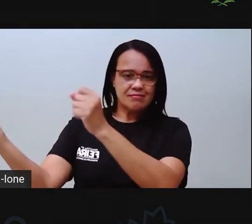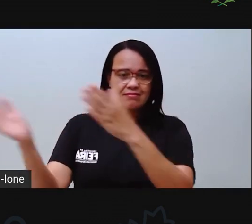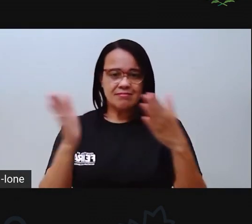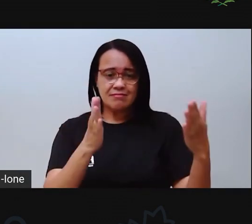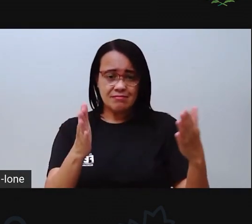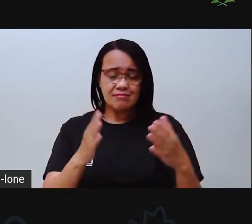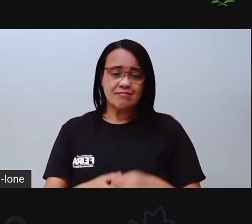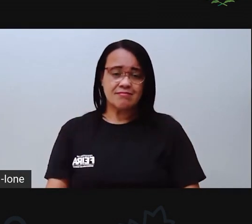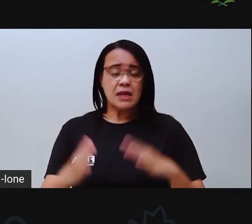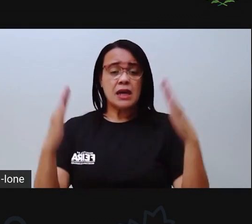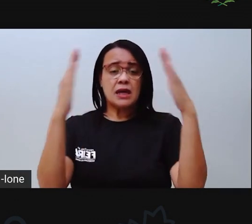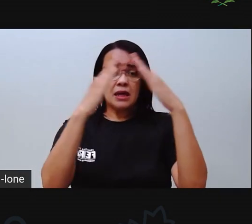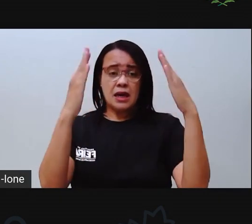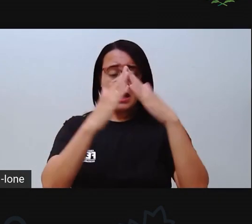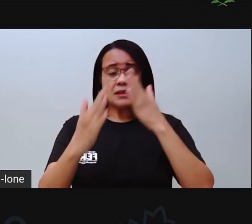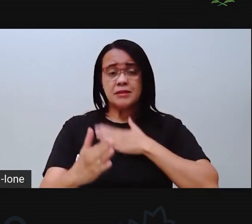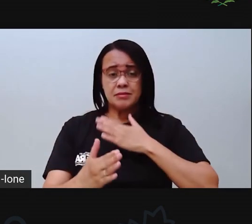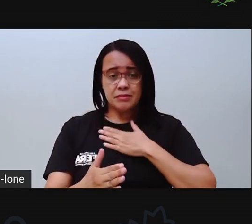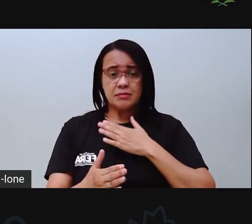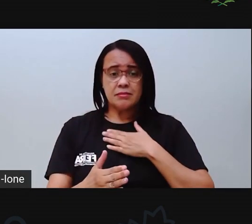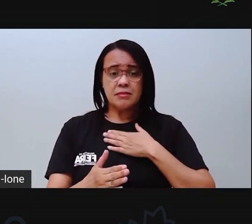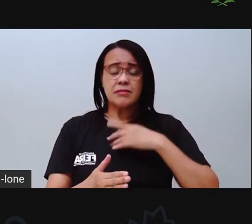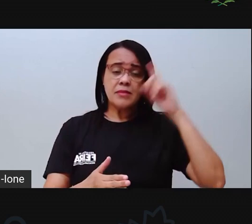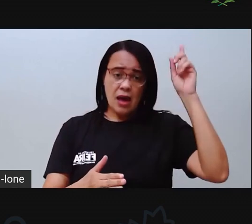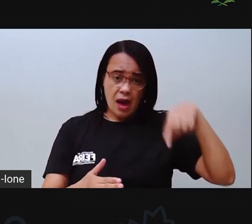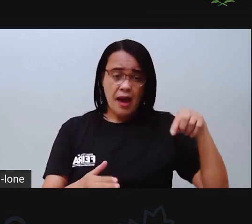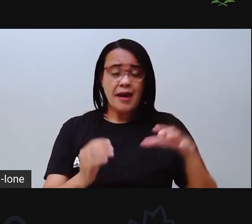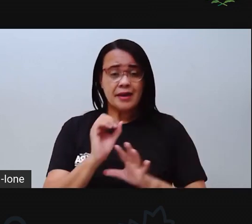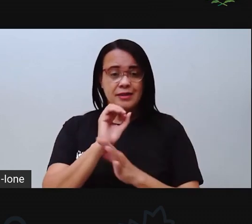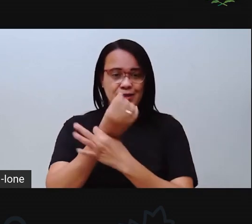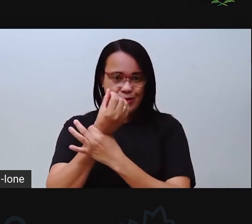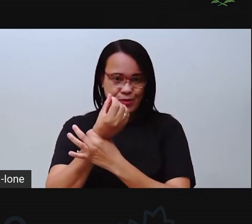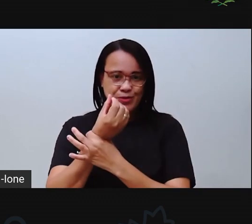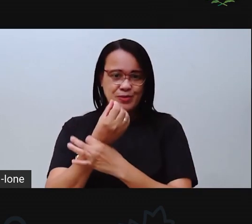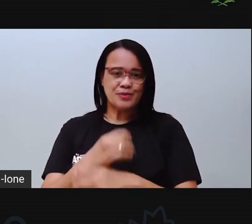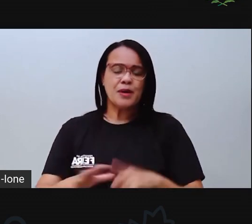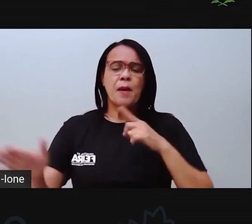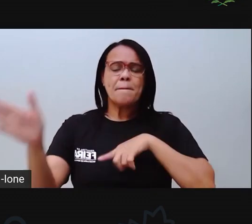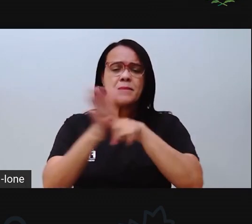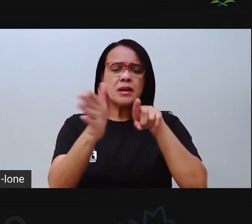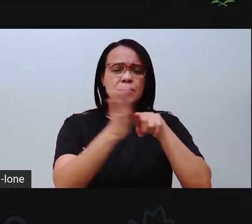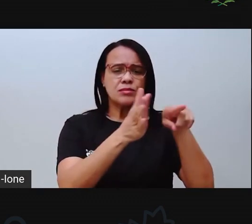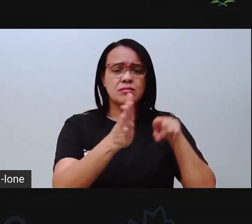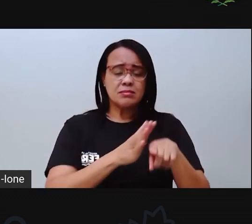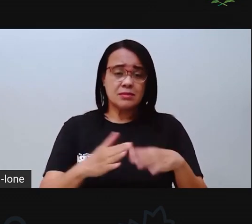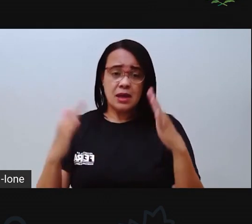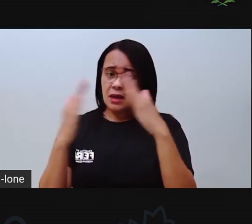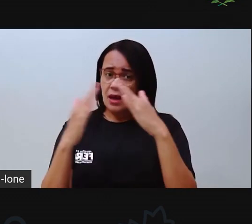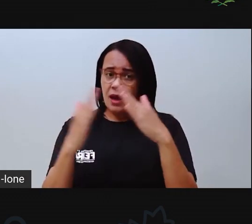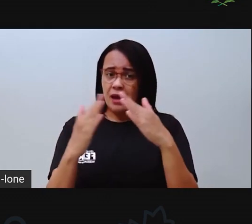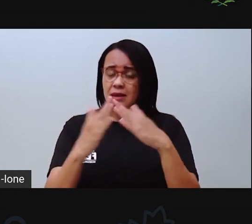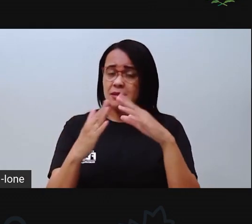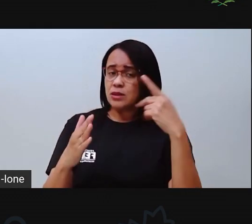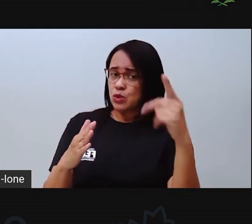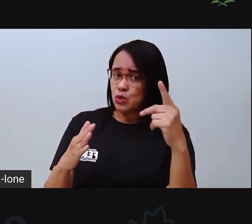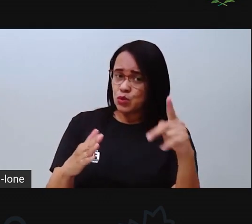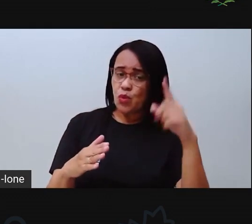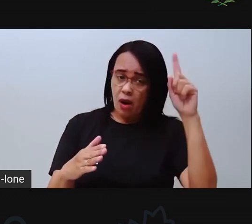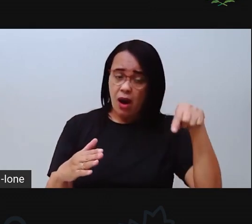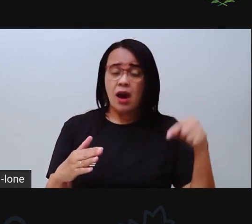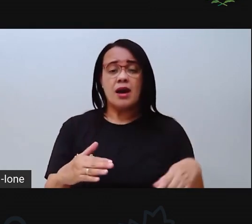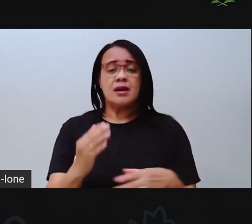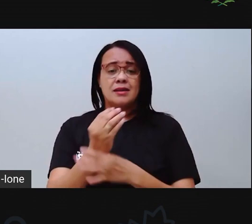é um lugar seguro? Pergunta aí pra quem tá perto de você. Lembra que a Pro, na aula que nós falamos sobre